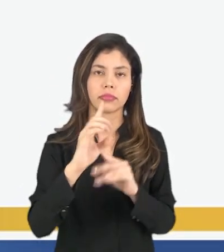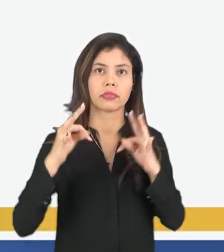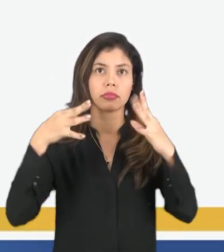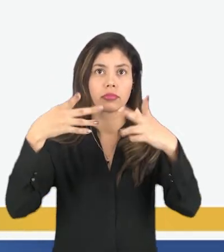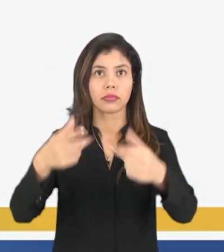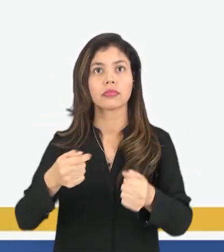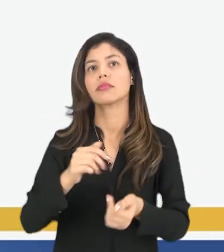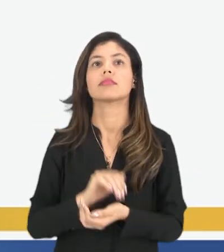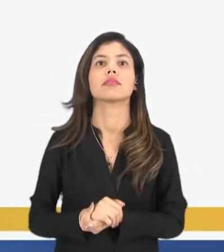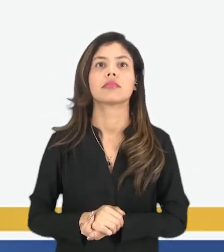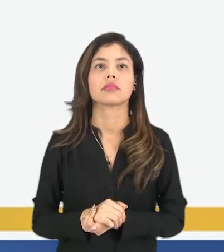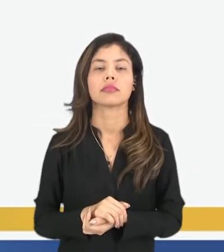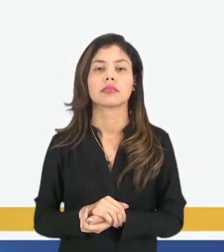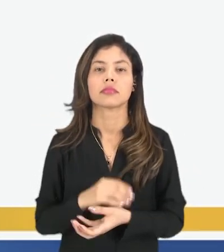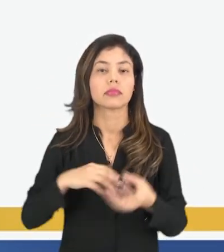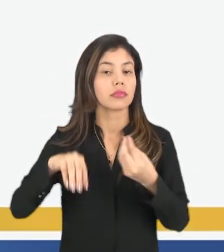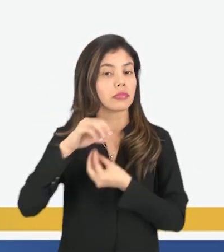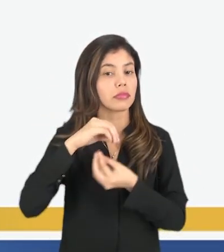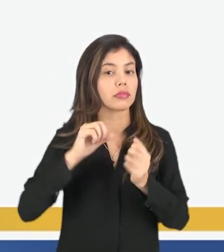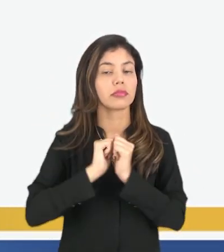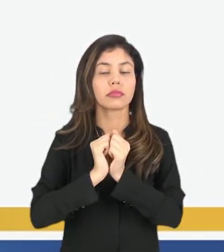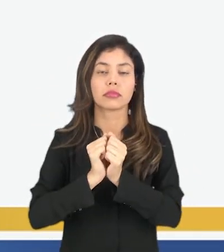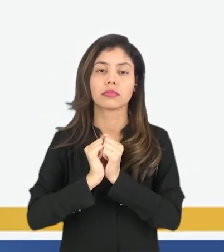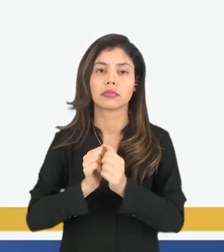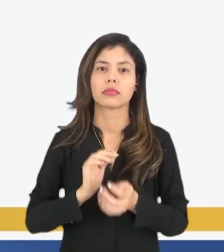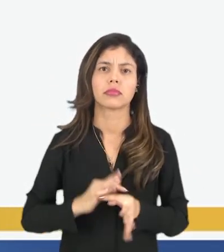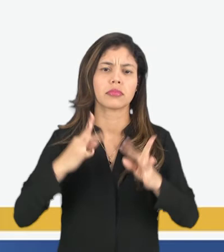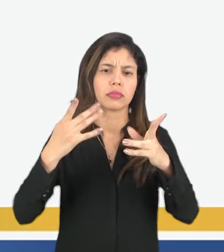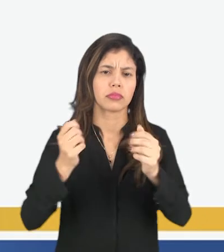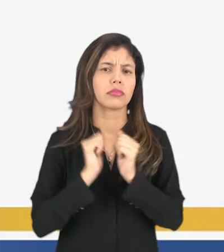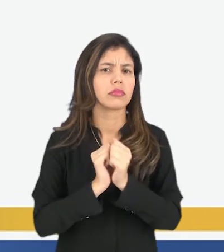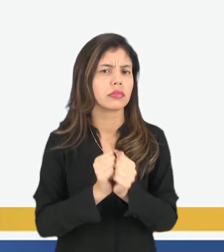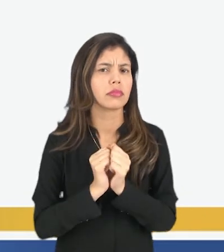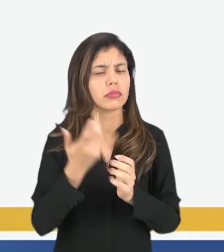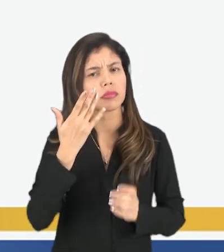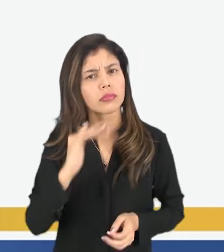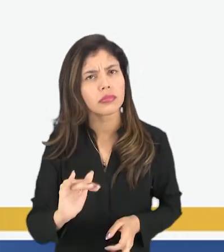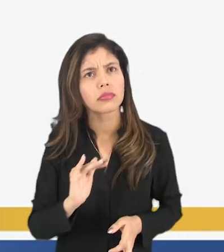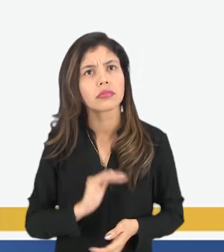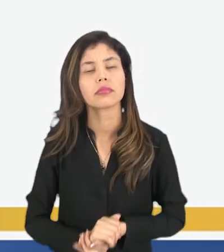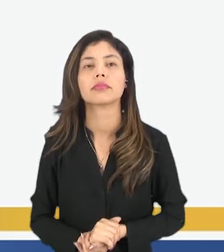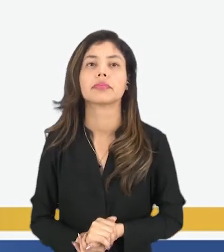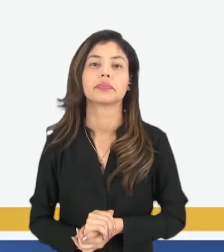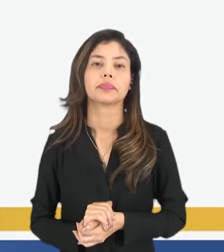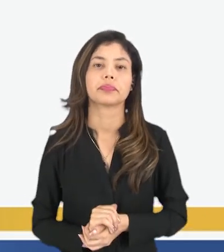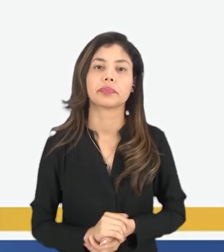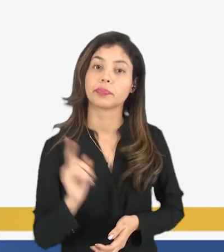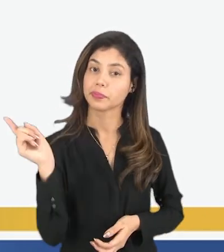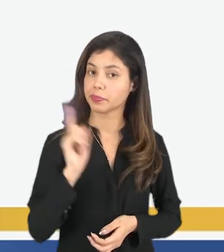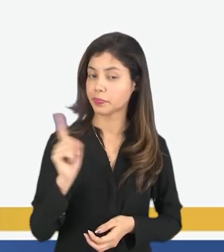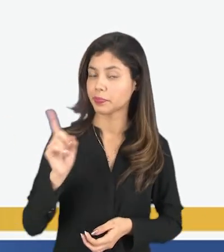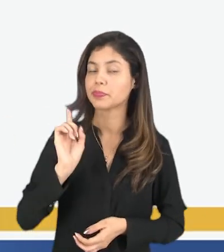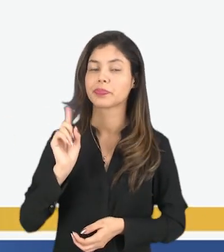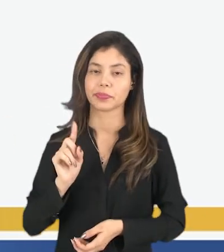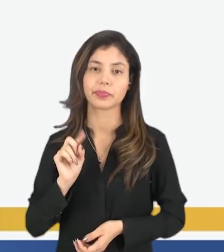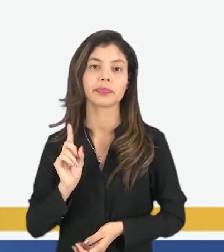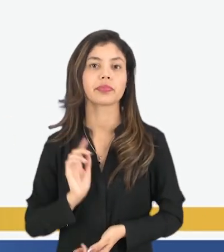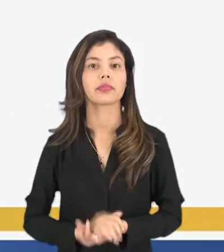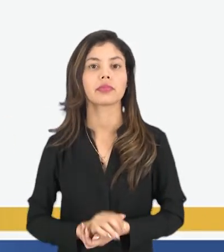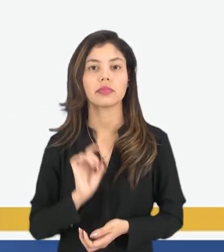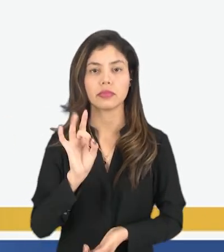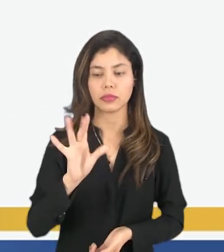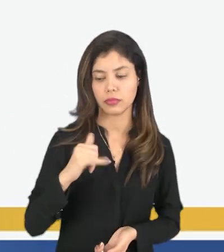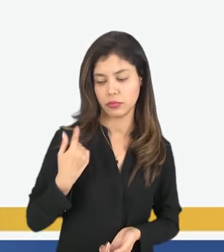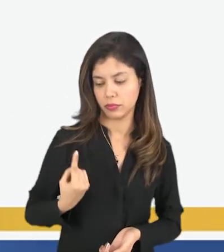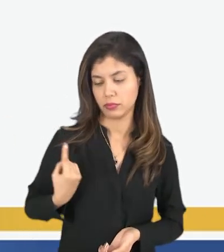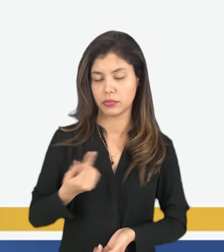Todas as crianças estão interagindo. Será que todas as crianças estão interagindo? Não, né? Tem uma criança